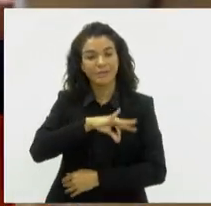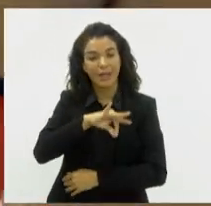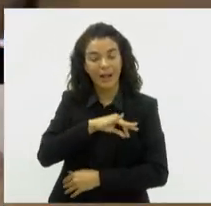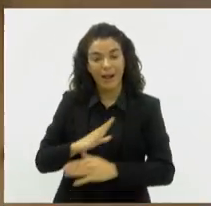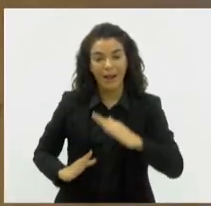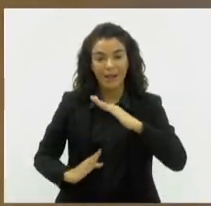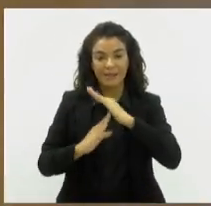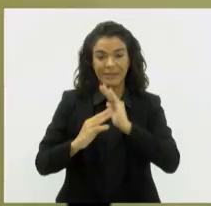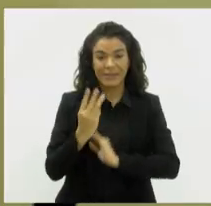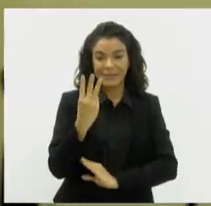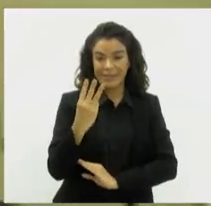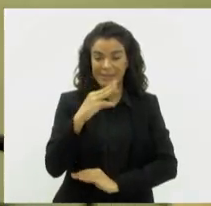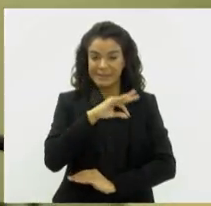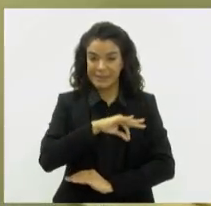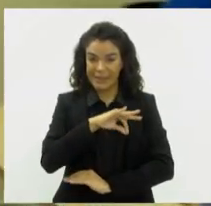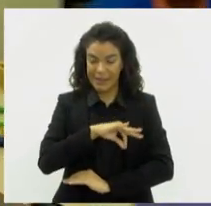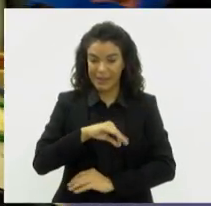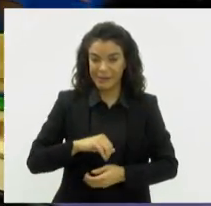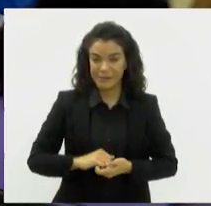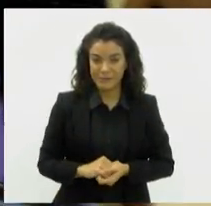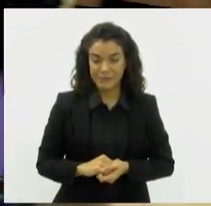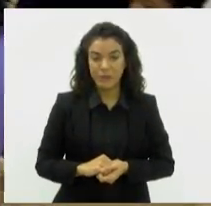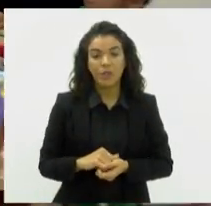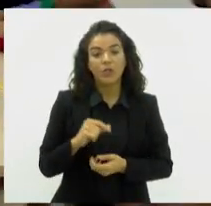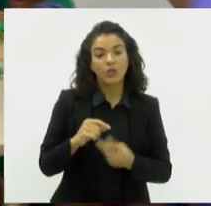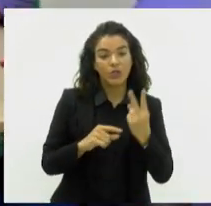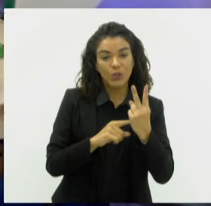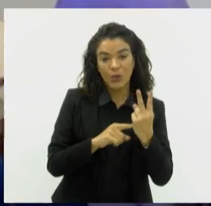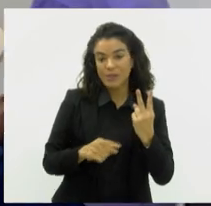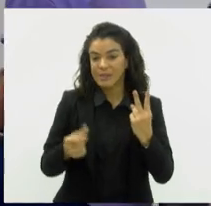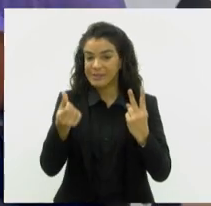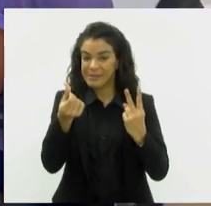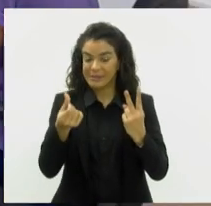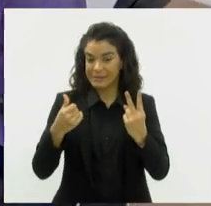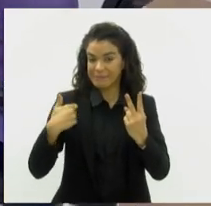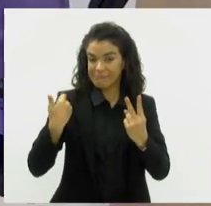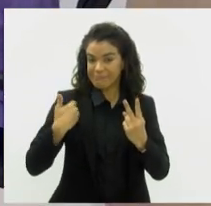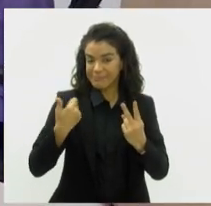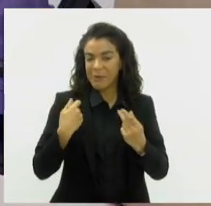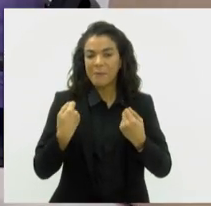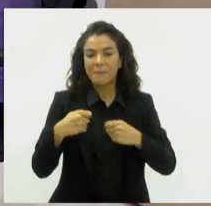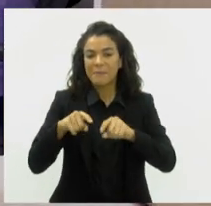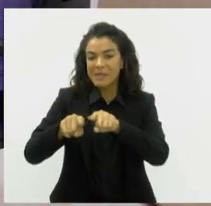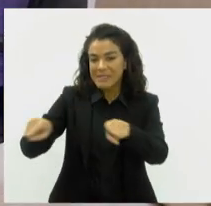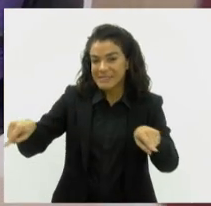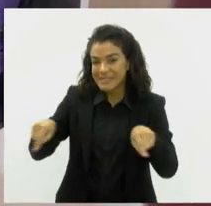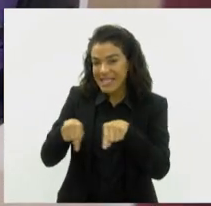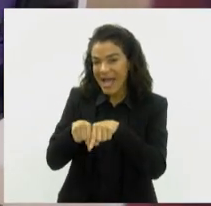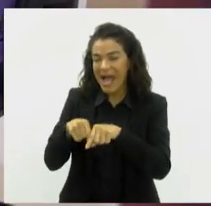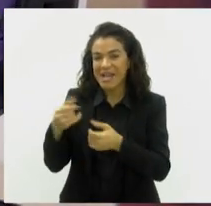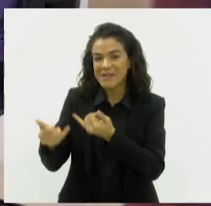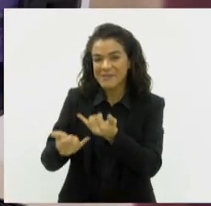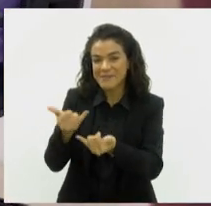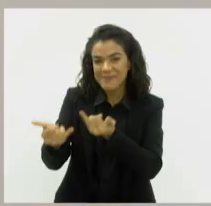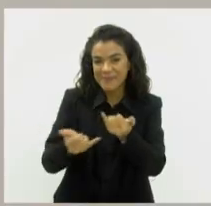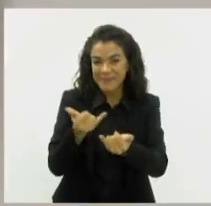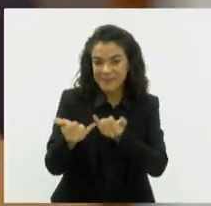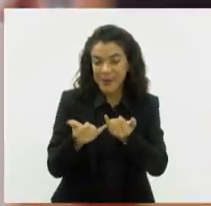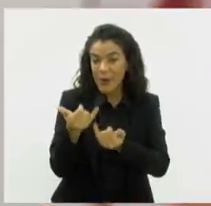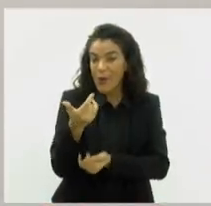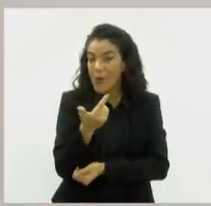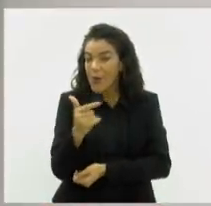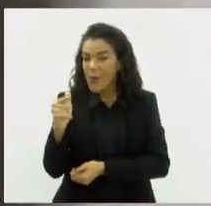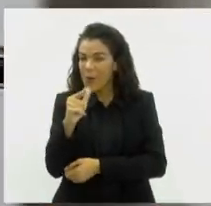de até 3 salários mínimos. Os pacientes de 2 a 6 anos de idade vão contar com uma sala de brinquedos. Outro diferencial